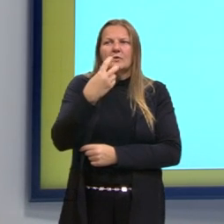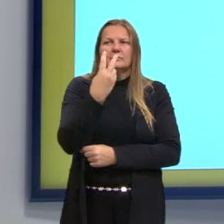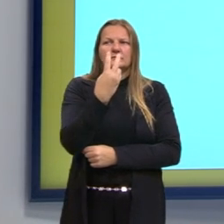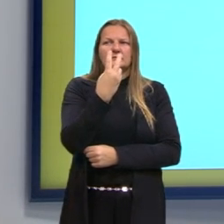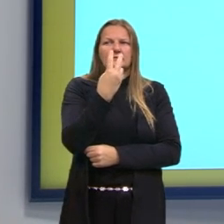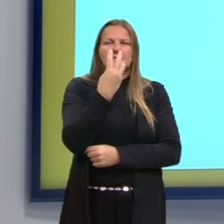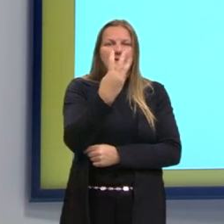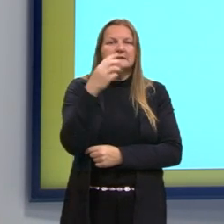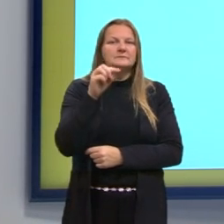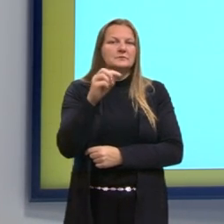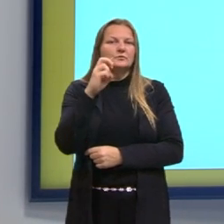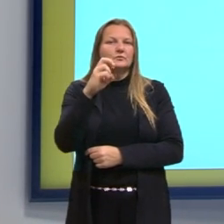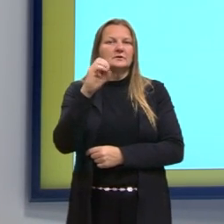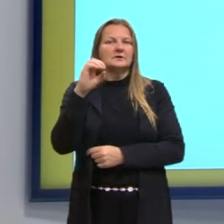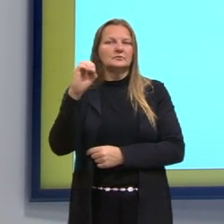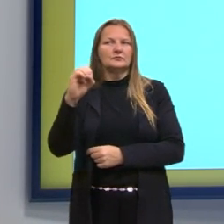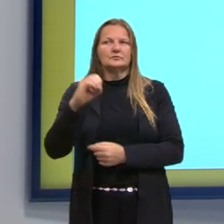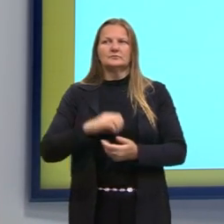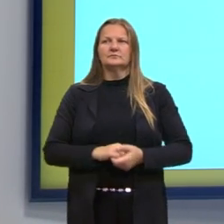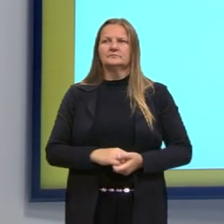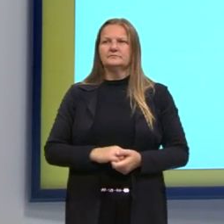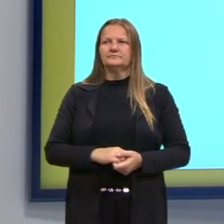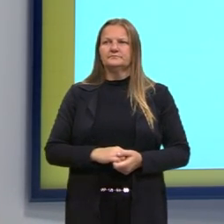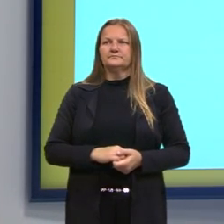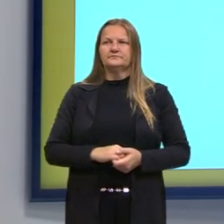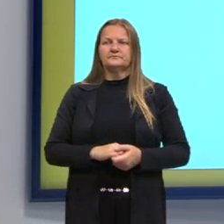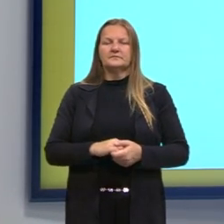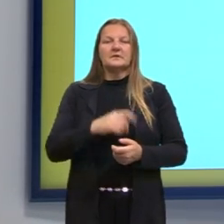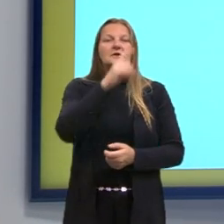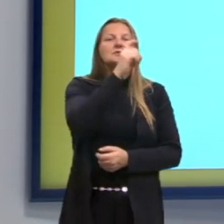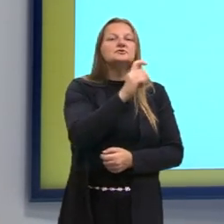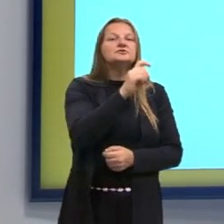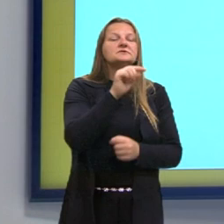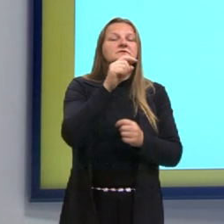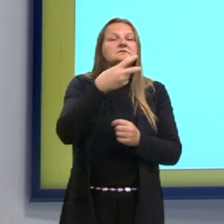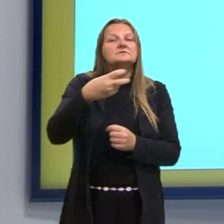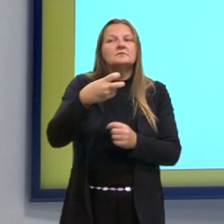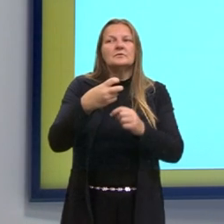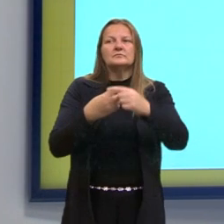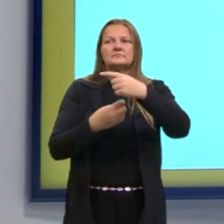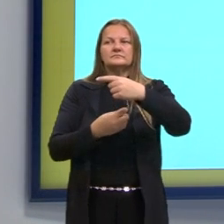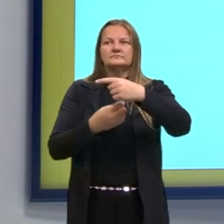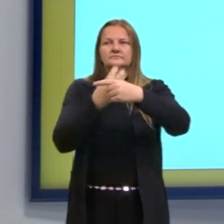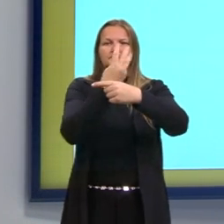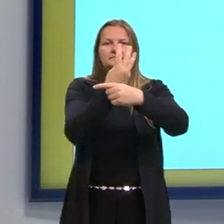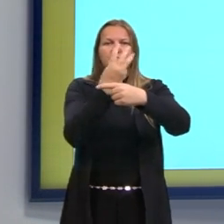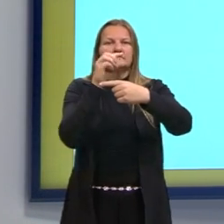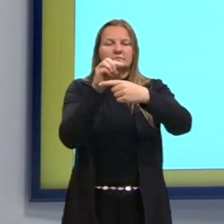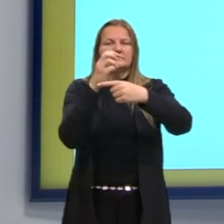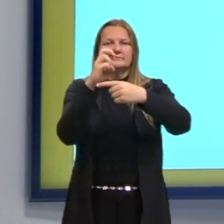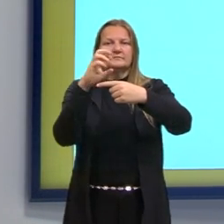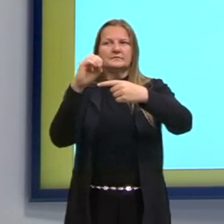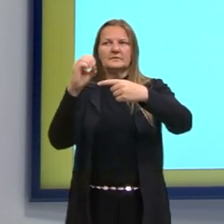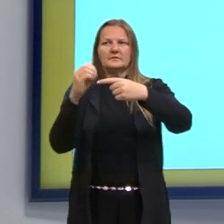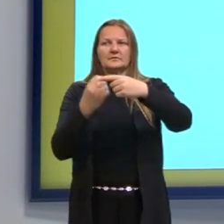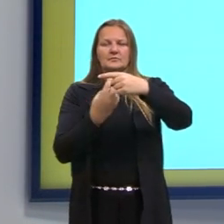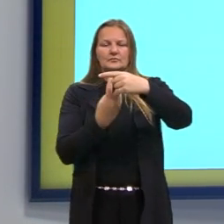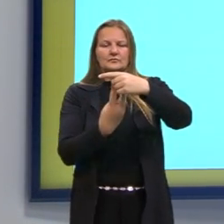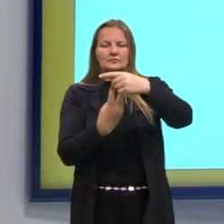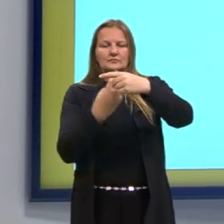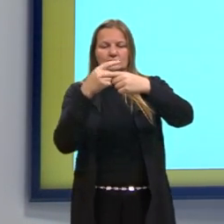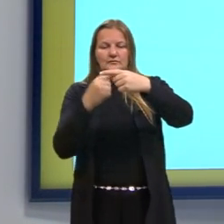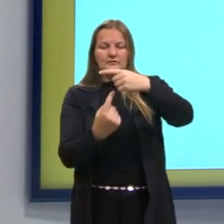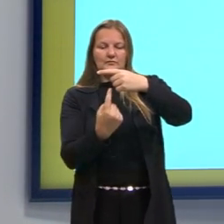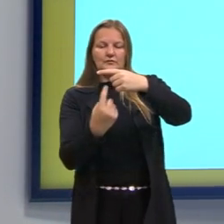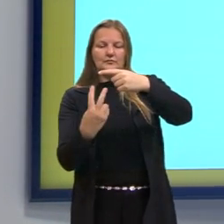é igual a 3.500, dividido por 12,5. Essa divisão é exata, ela